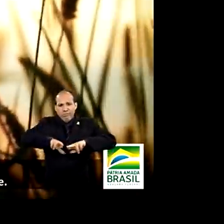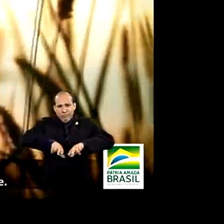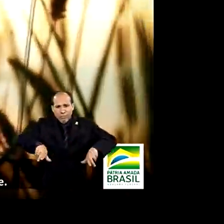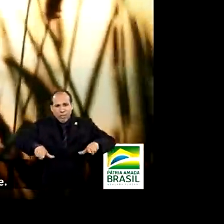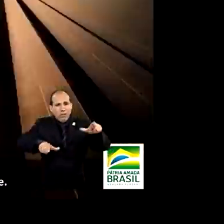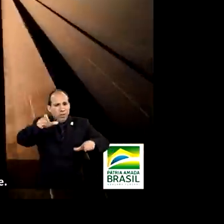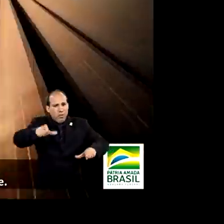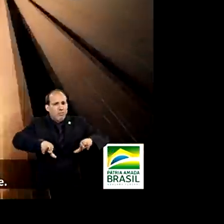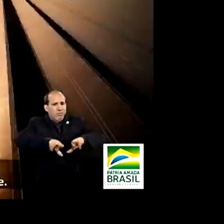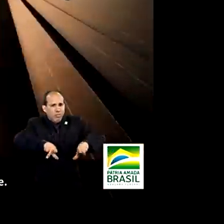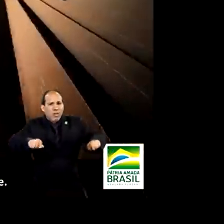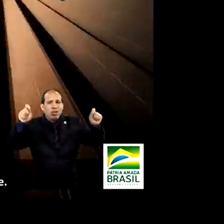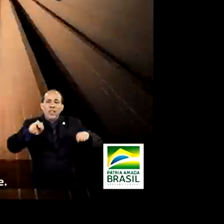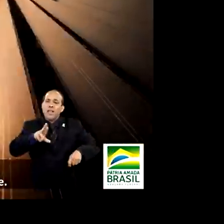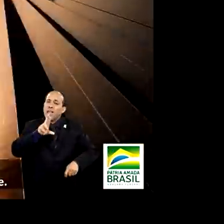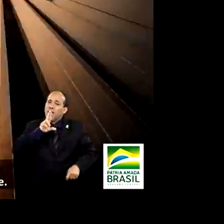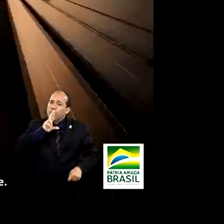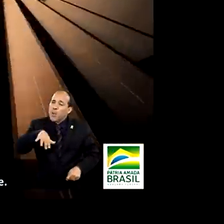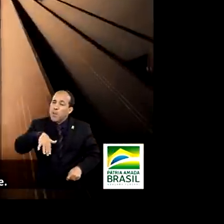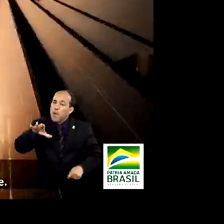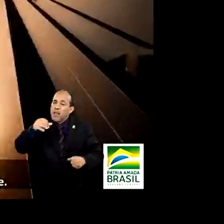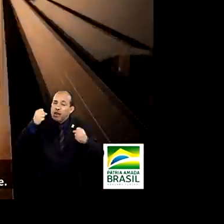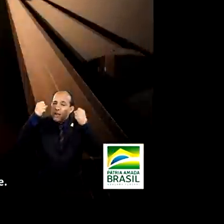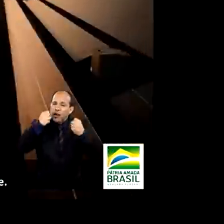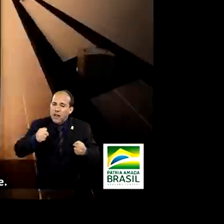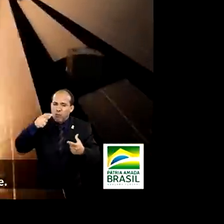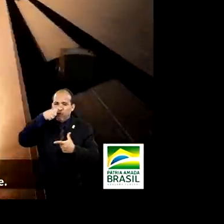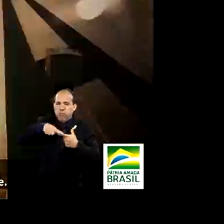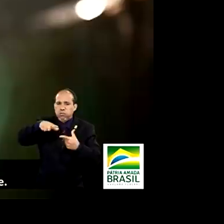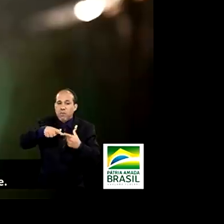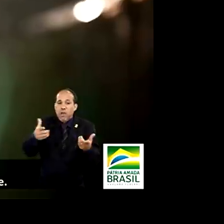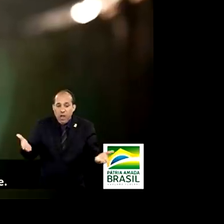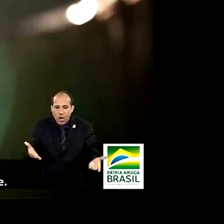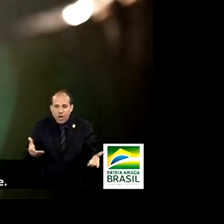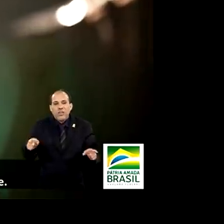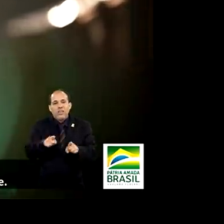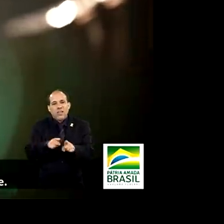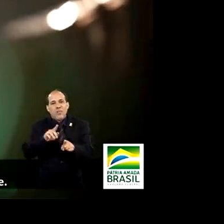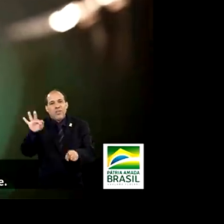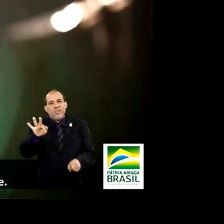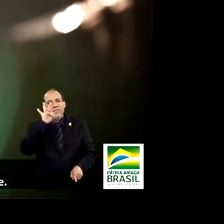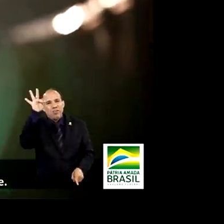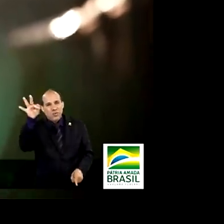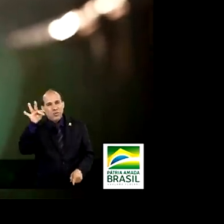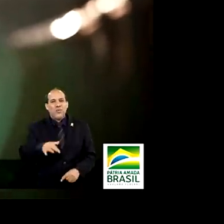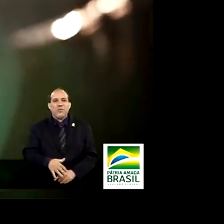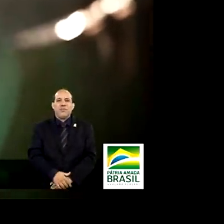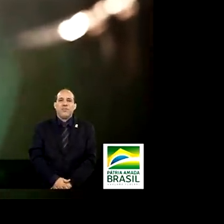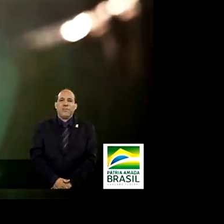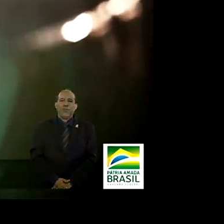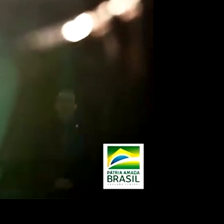pessoas capazes de responder aos mais complexos problemas do presente e do futuro.